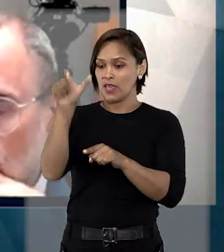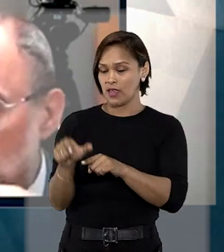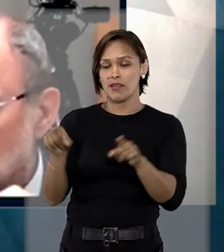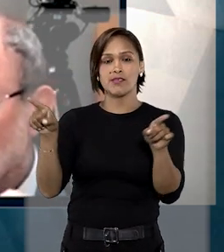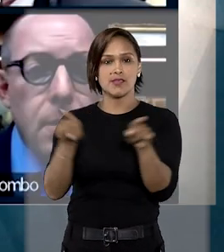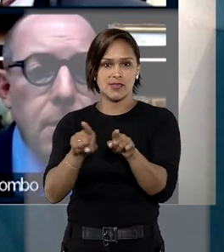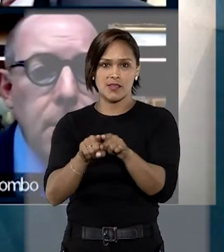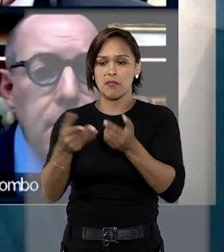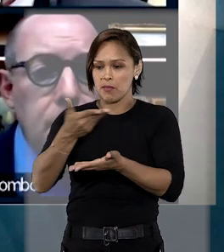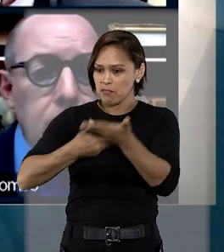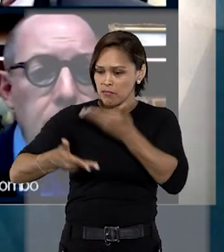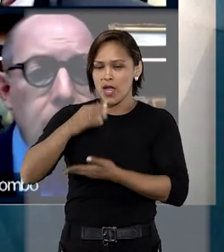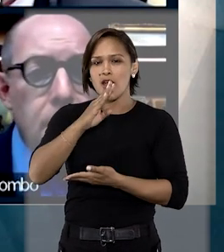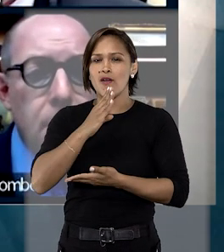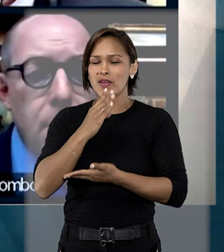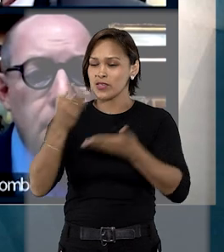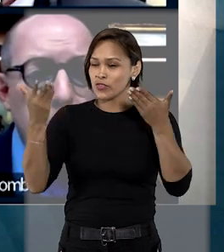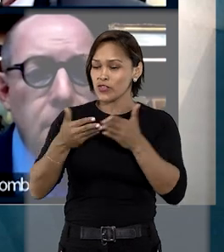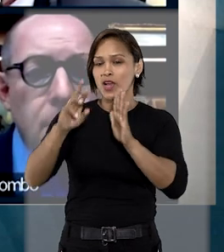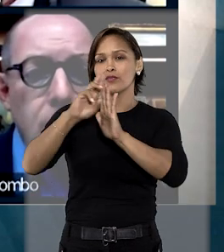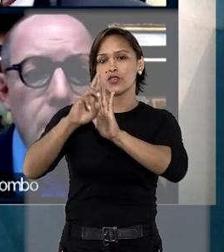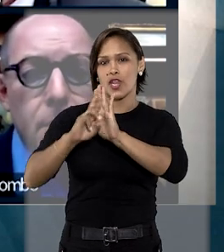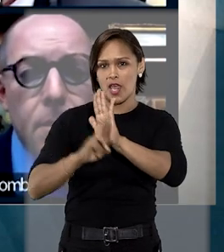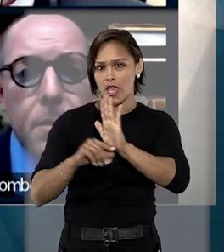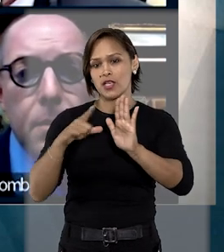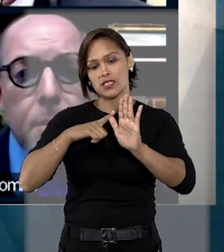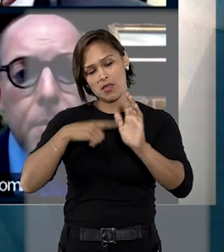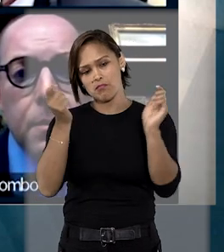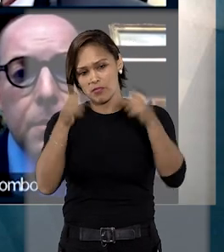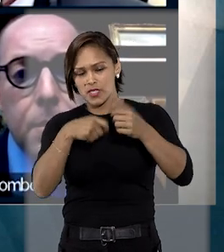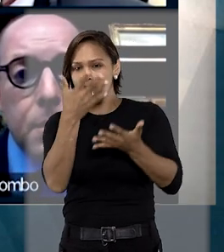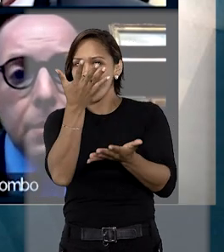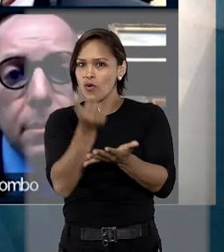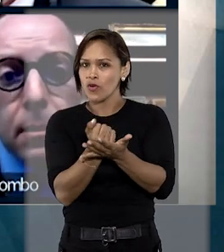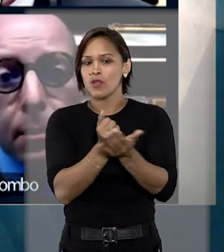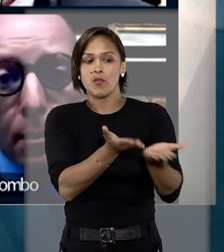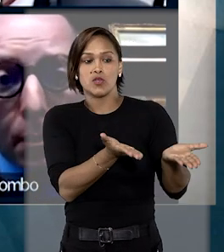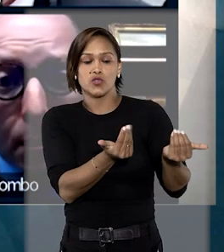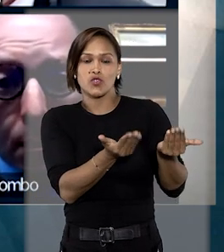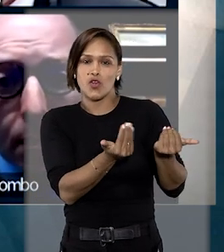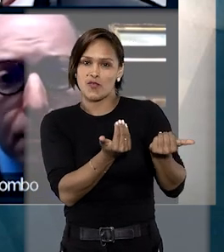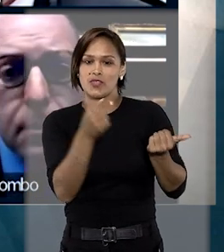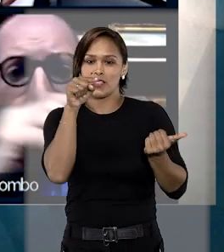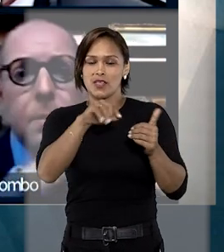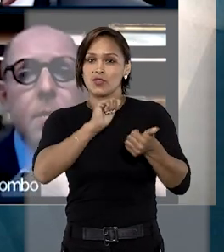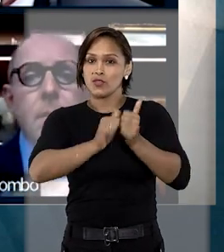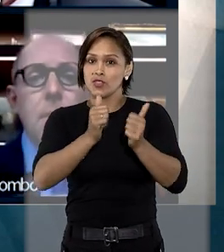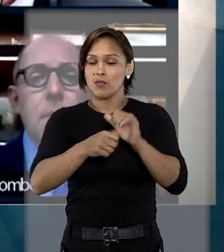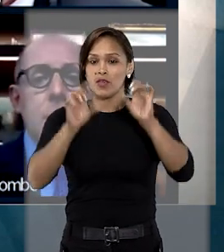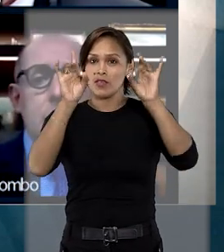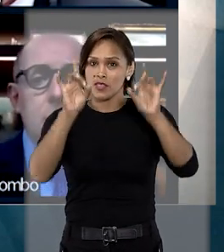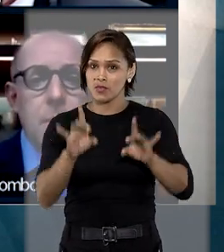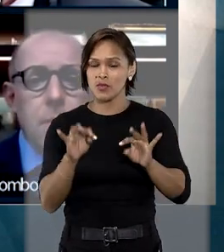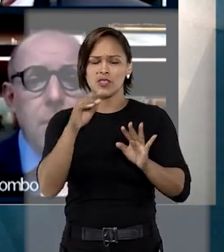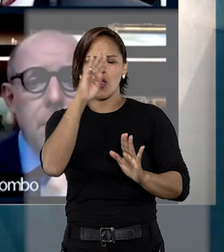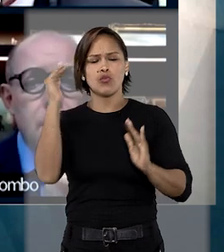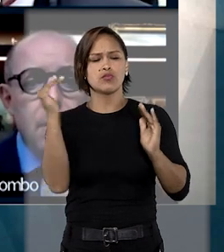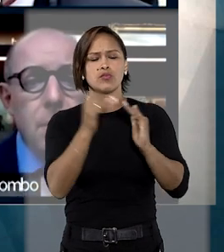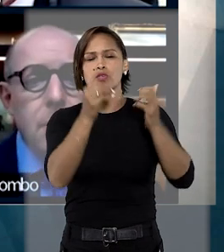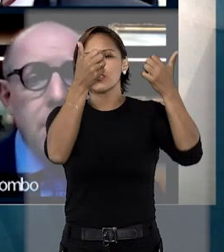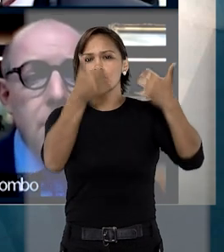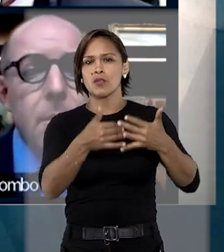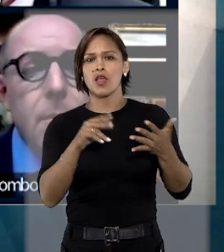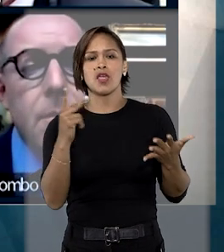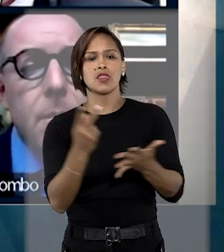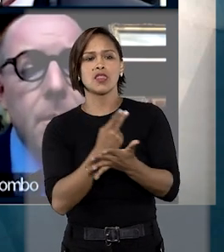também teriam conhecimento das irregularidades no acolhimento dos adolescentes, em especial, no tocante, a